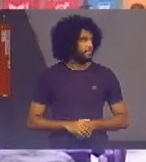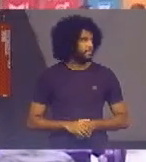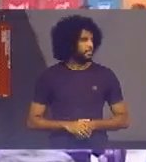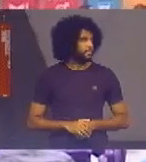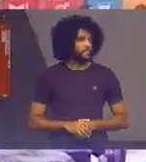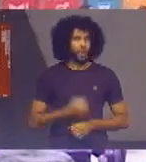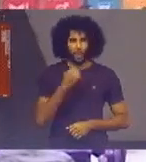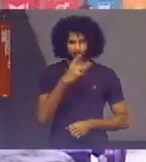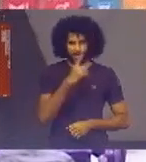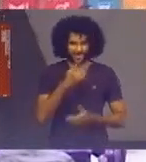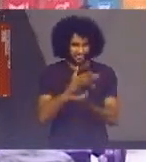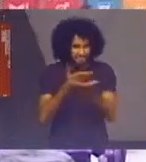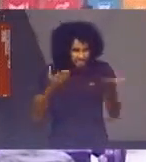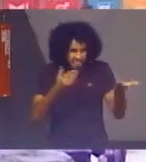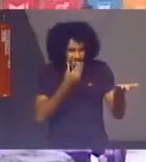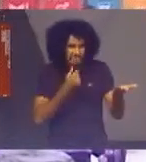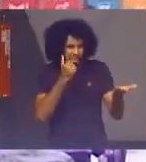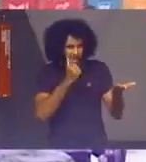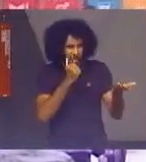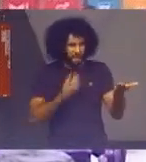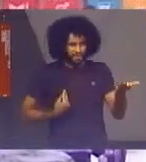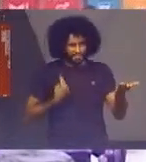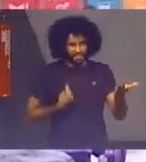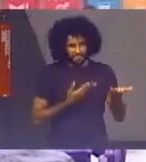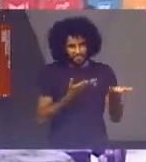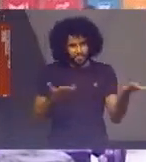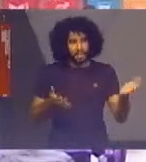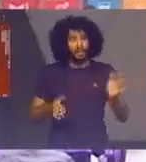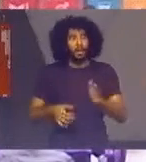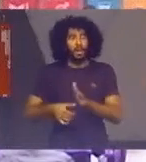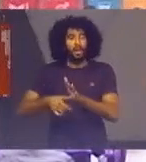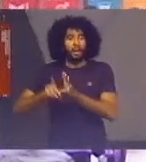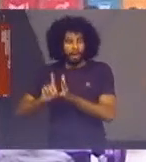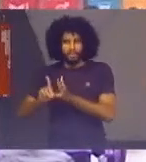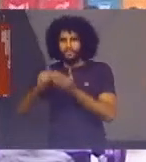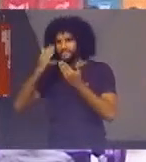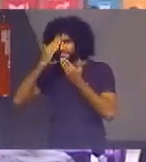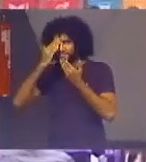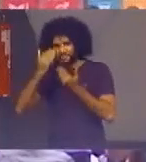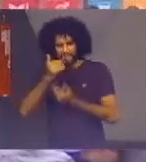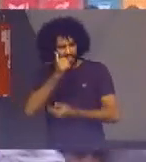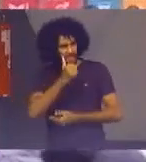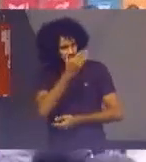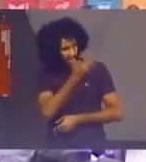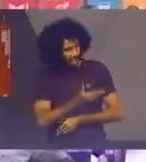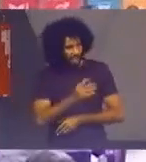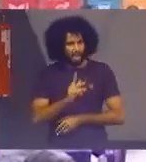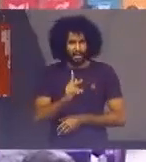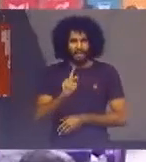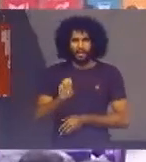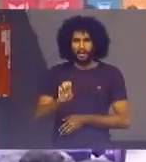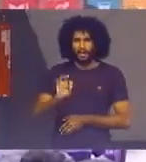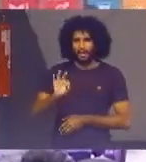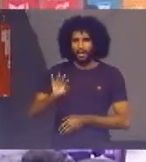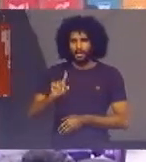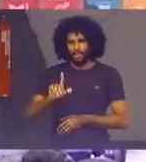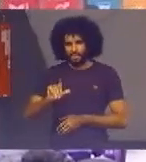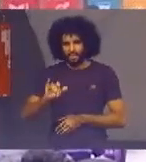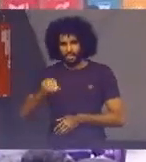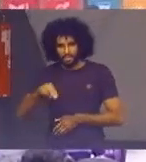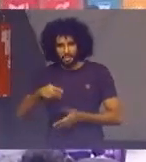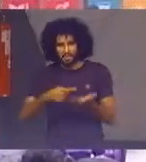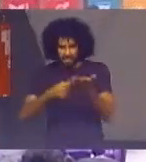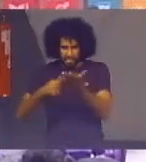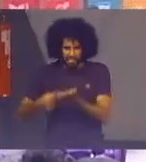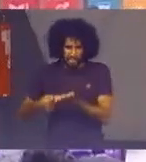Bom dia a todos e a todas Em primeiro lugar Eu queria agradecer a Kathleen Pelo convite Para participar Desse